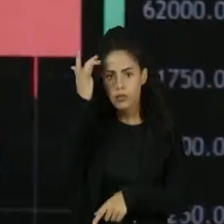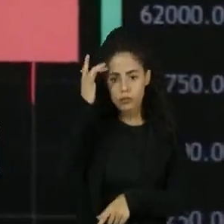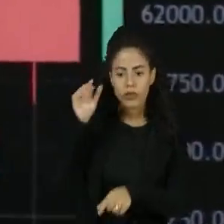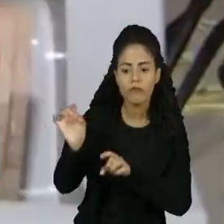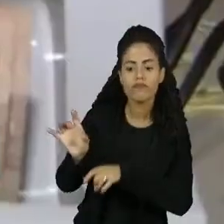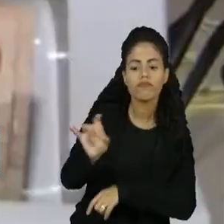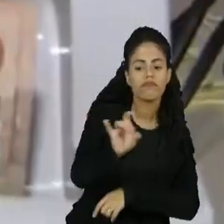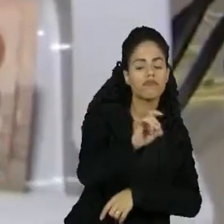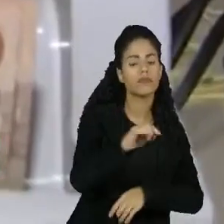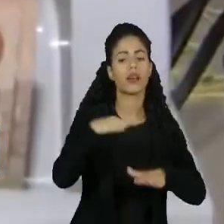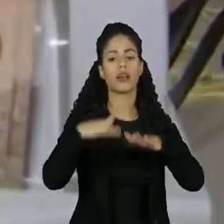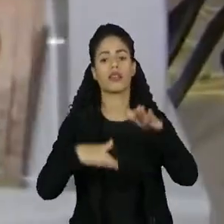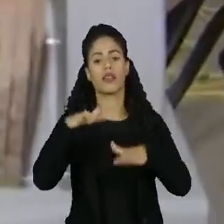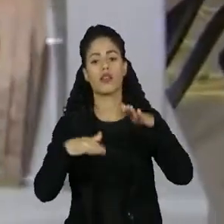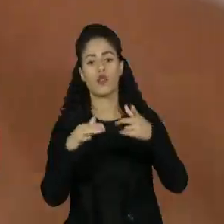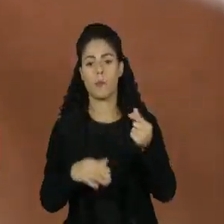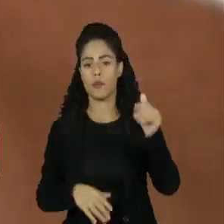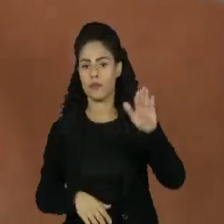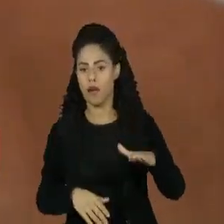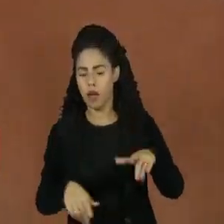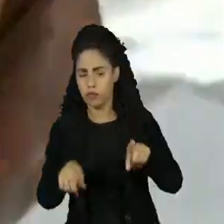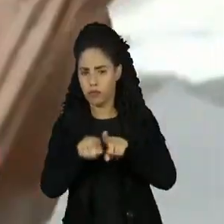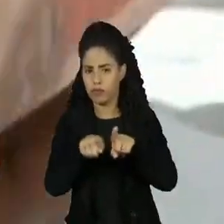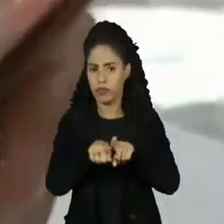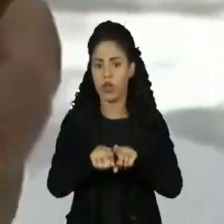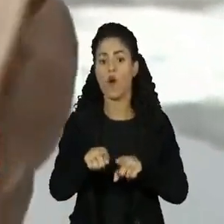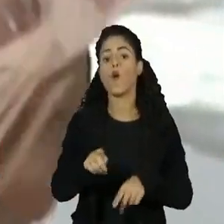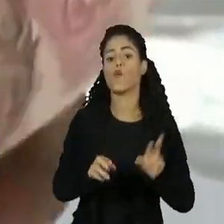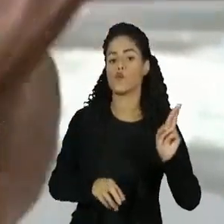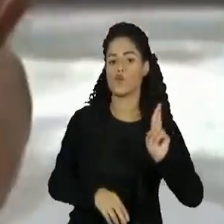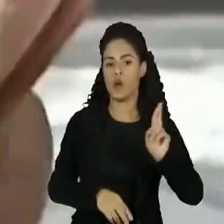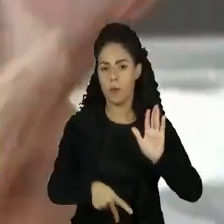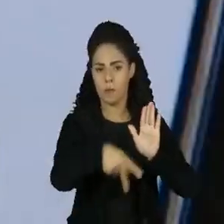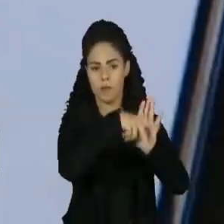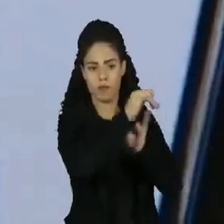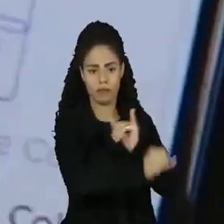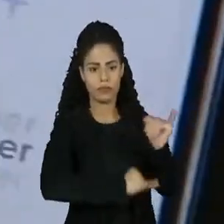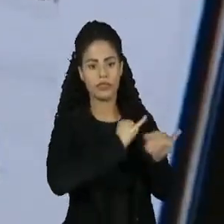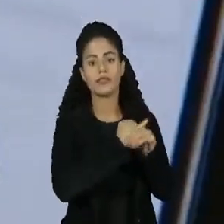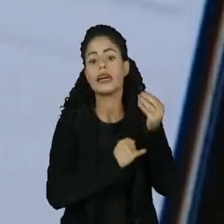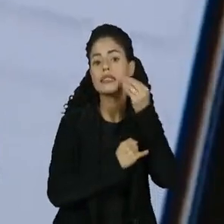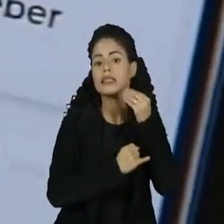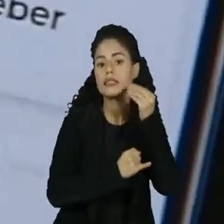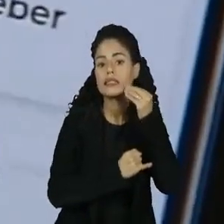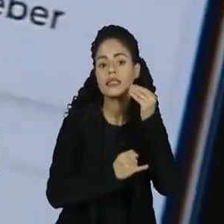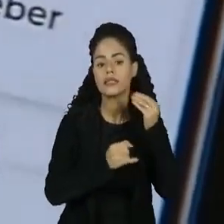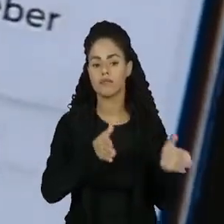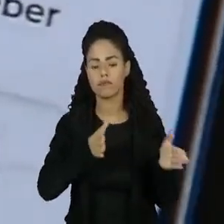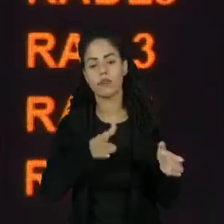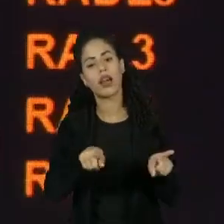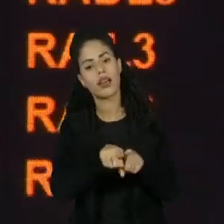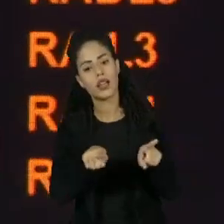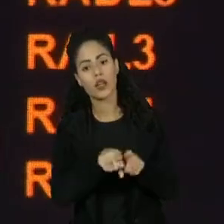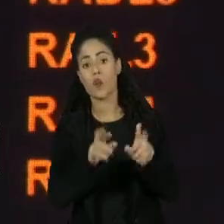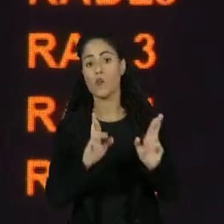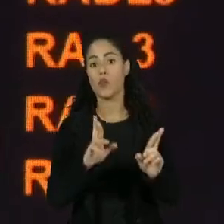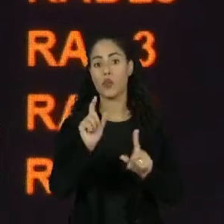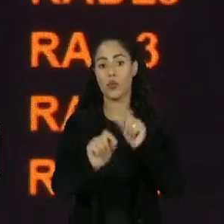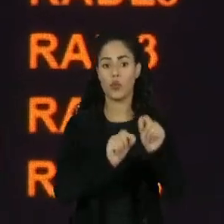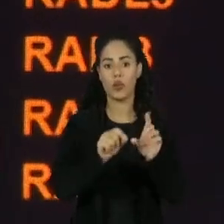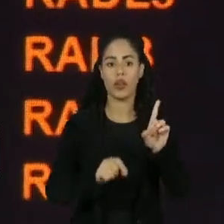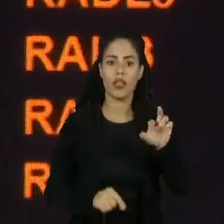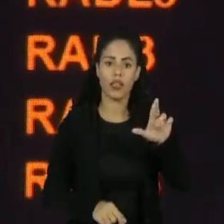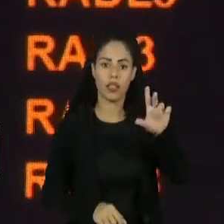usuários a um preço mais baixo. O real digital ainda está em fase de testes e a expectativa é que o DREX